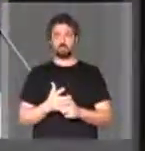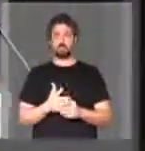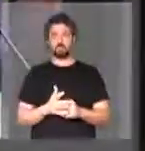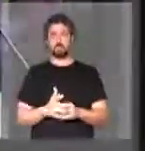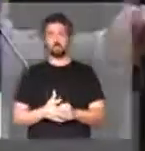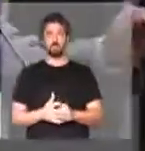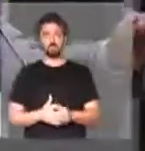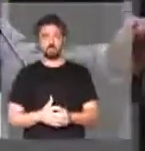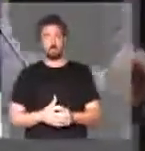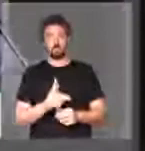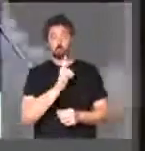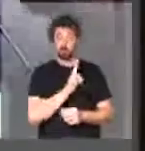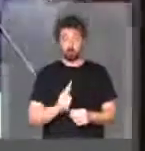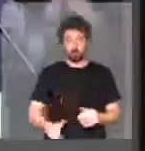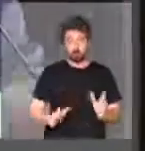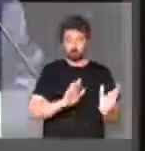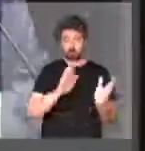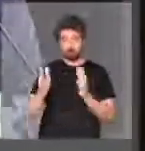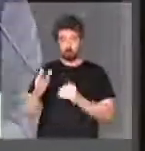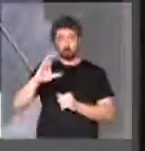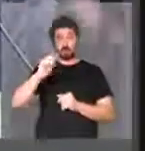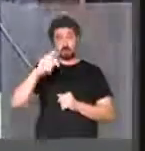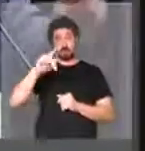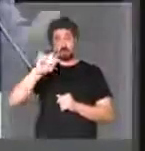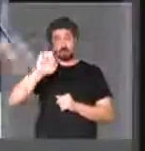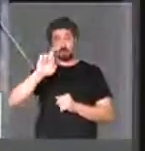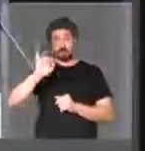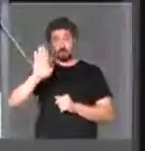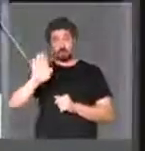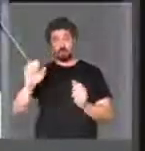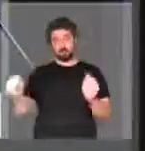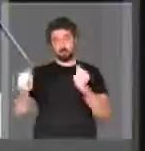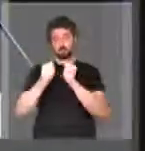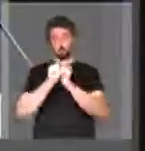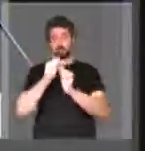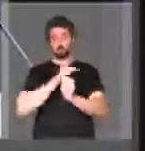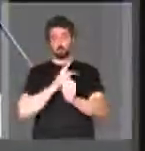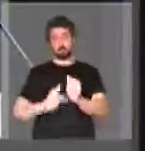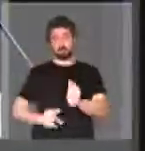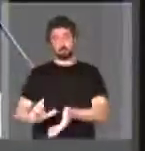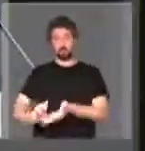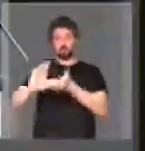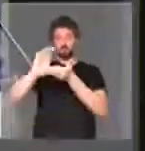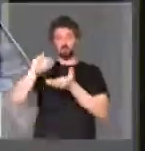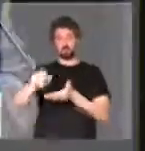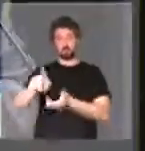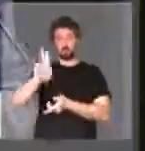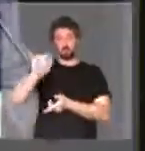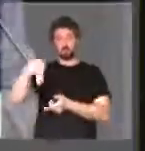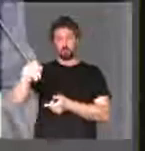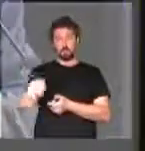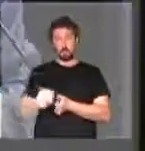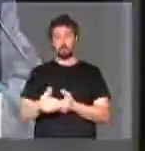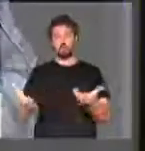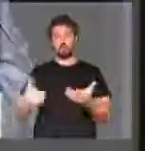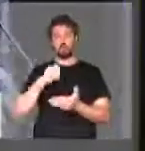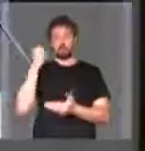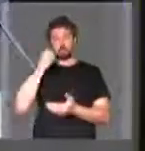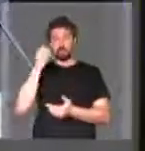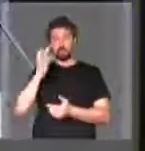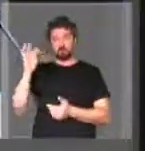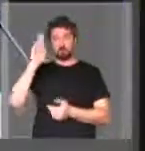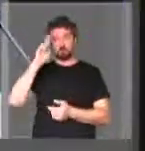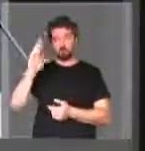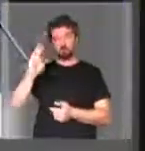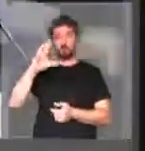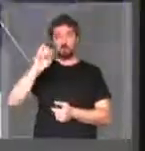então senador, governador na época, João Alberto Capiberib, se juntou com o presidente do Conselho Regional da Guiana, o hoje senador pela